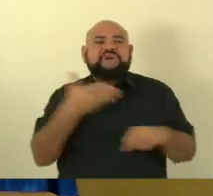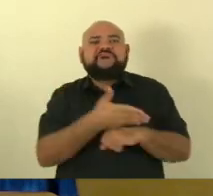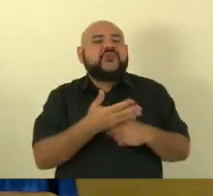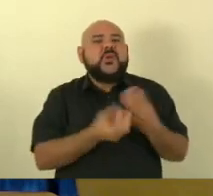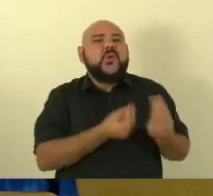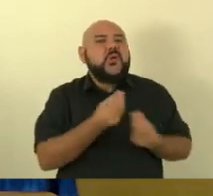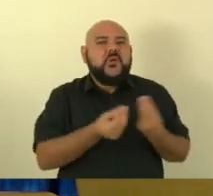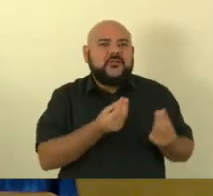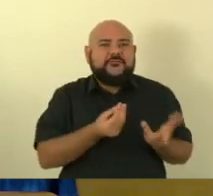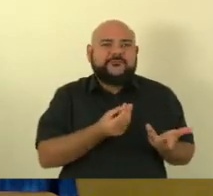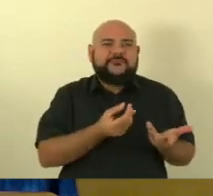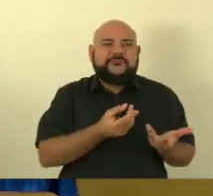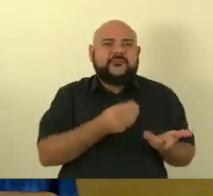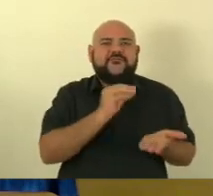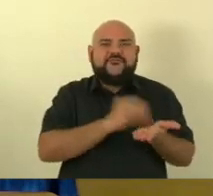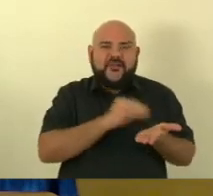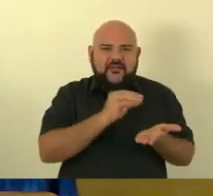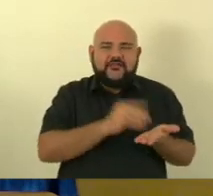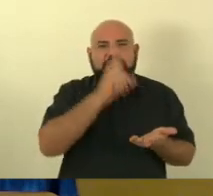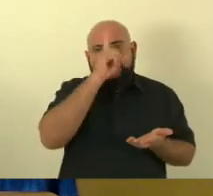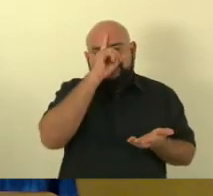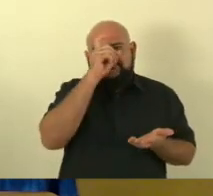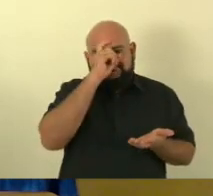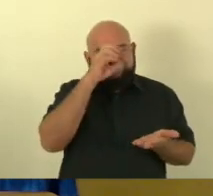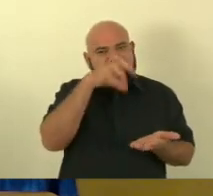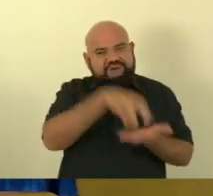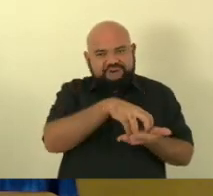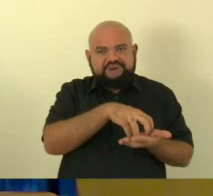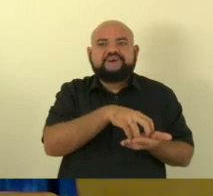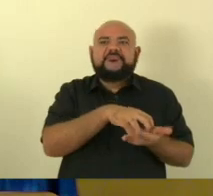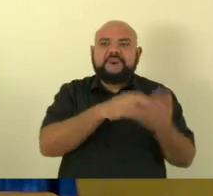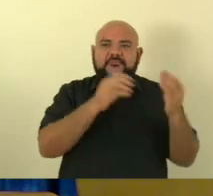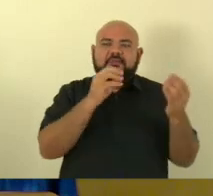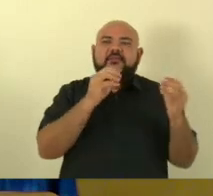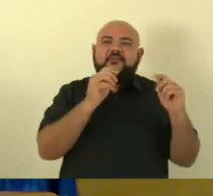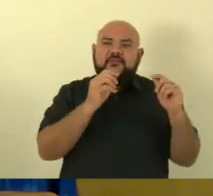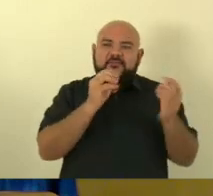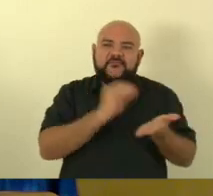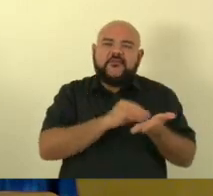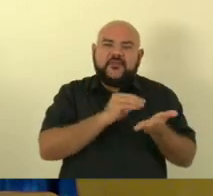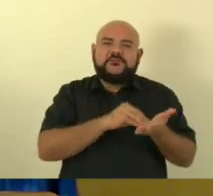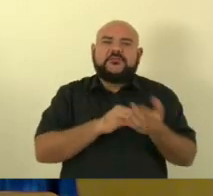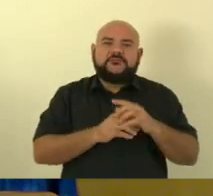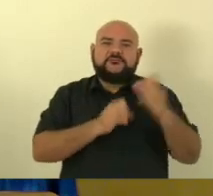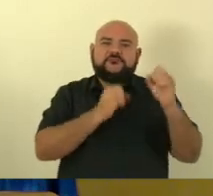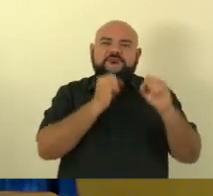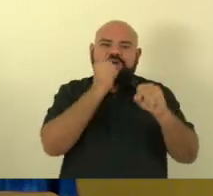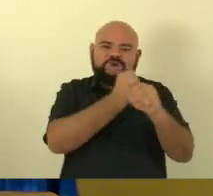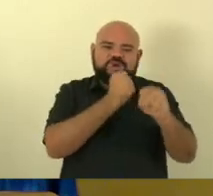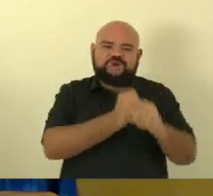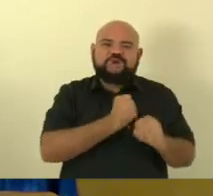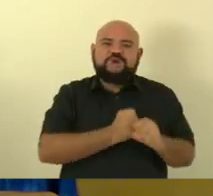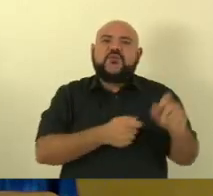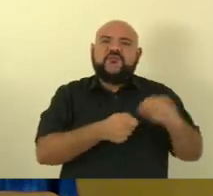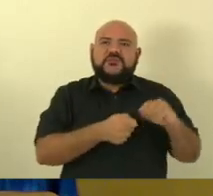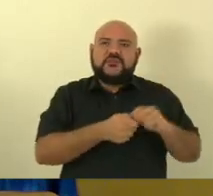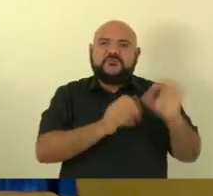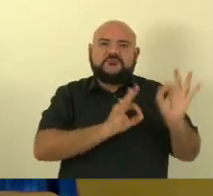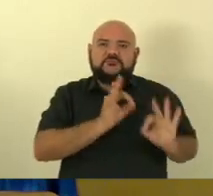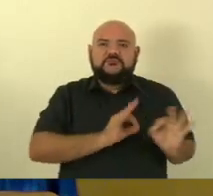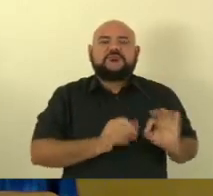é imprescindível a instalação dessa unidade de pronto atendimento lá para nós prevenirmos a morte